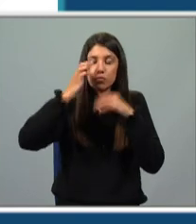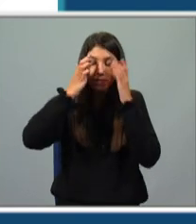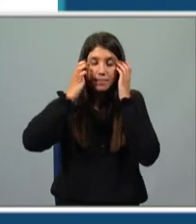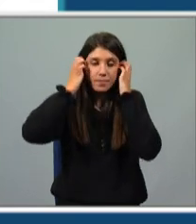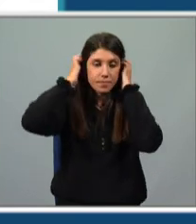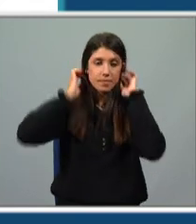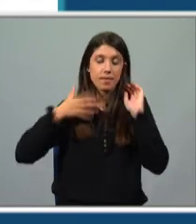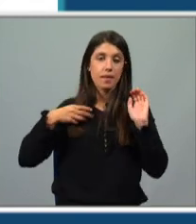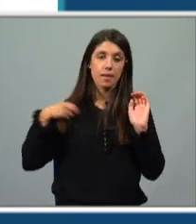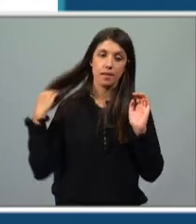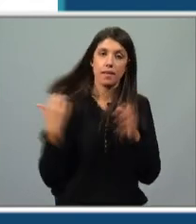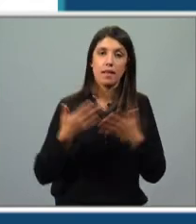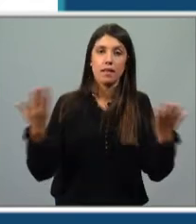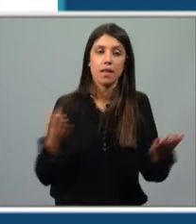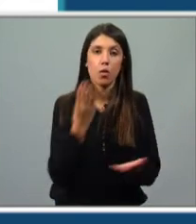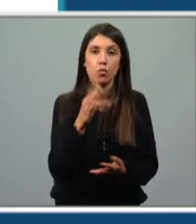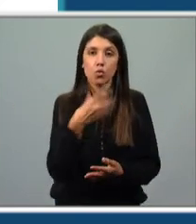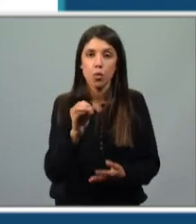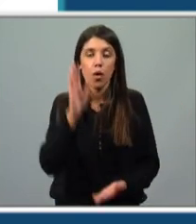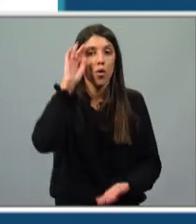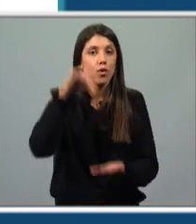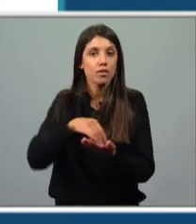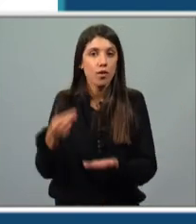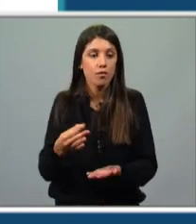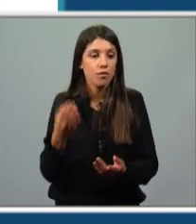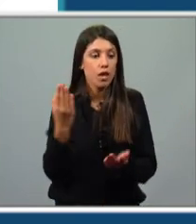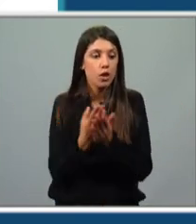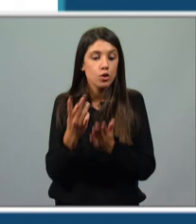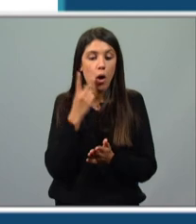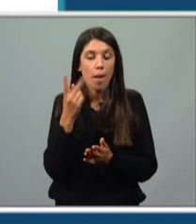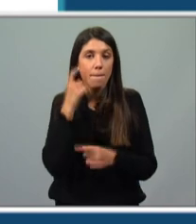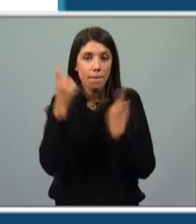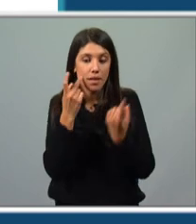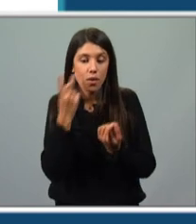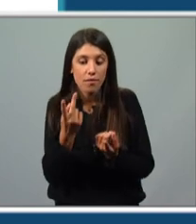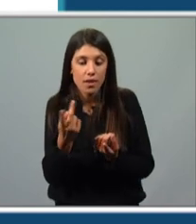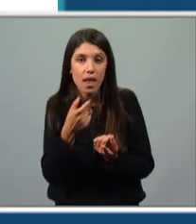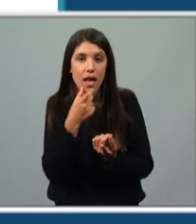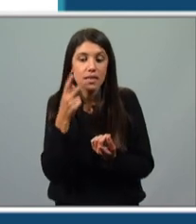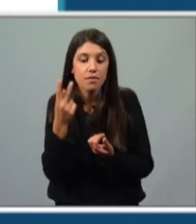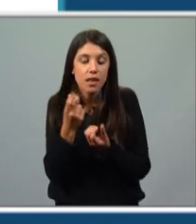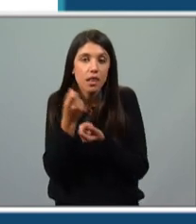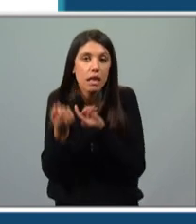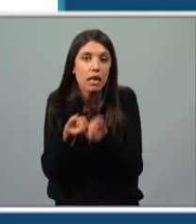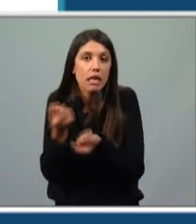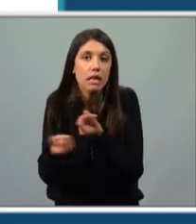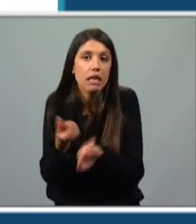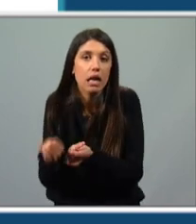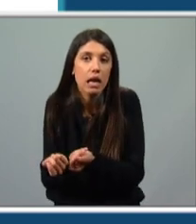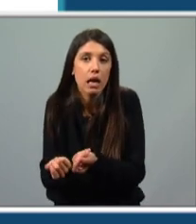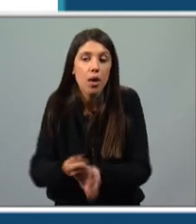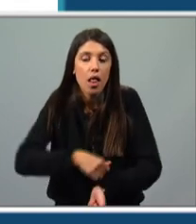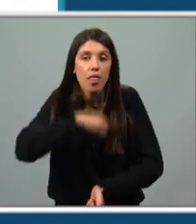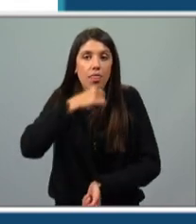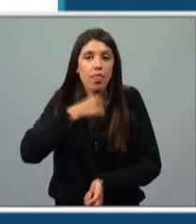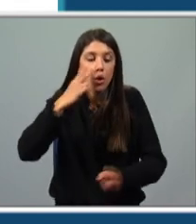E, portanto, o João tira esta conclusão. Só pensam a vida à medida que a vivem. Portanto, vão continuamente